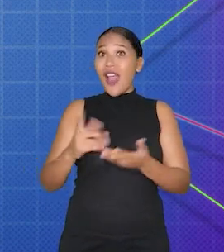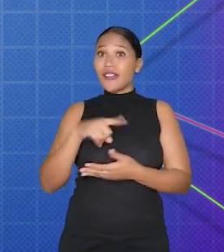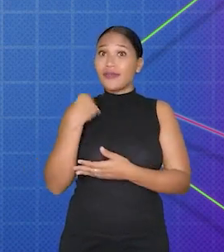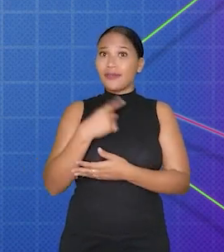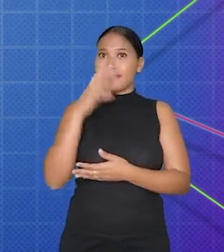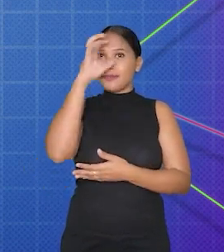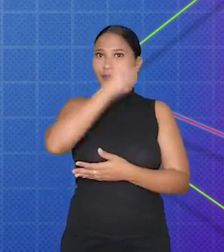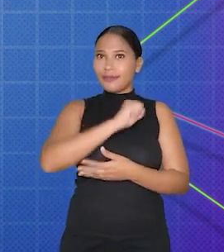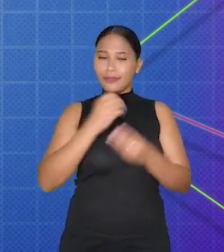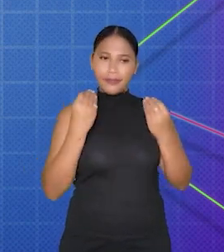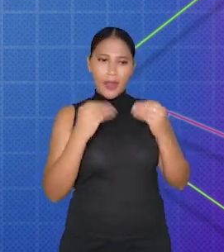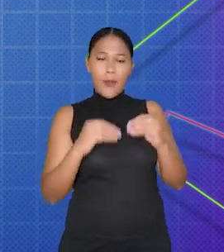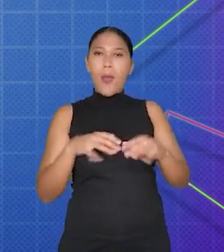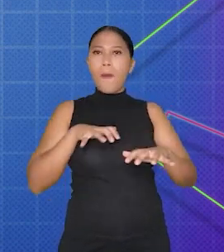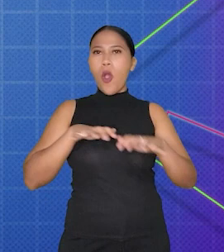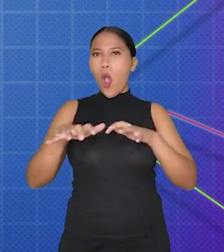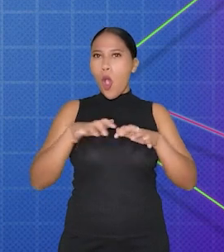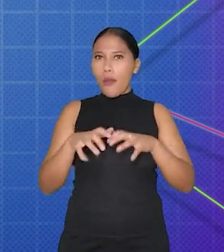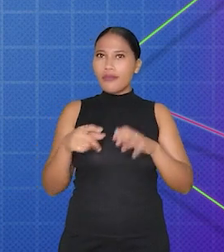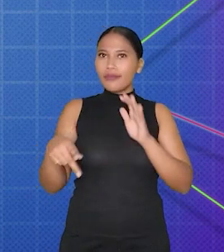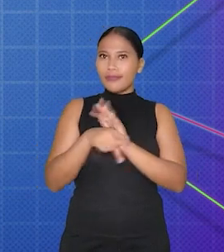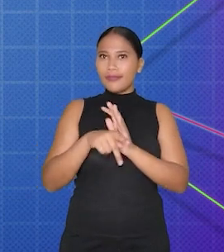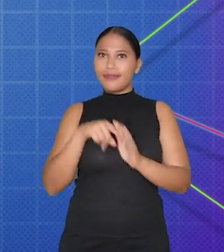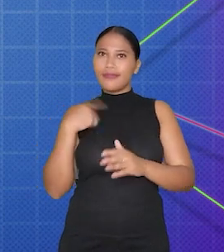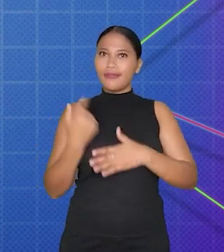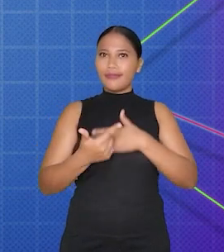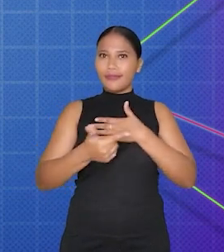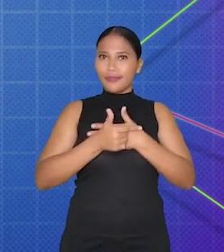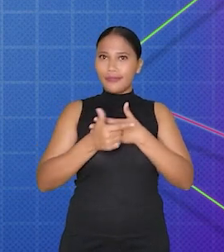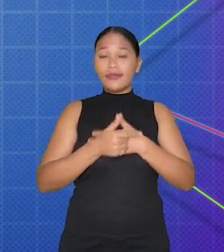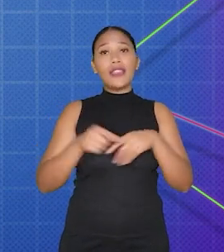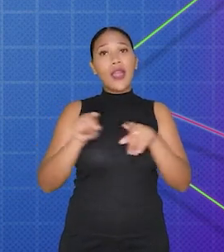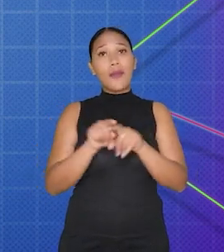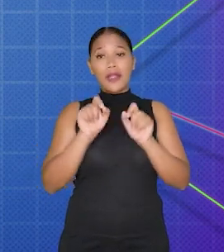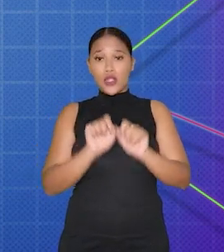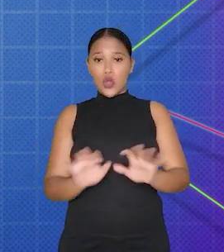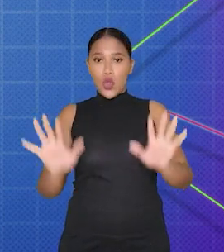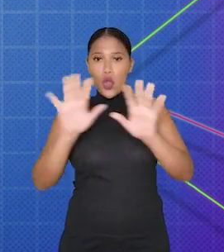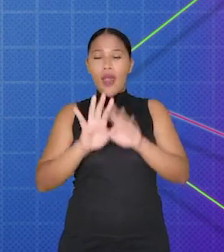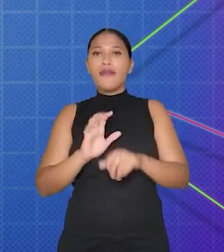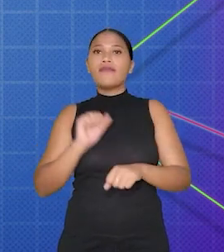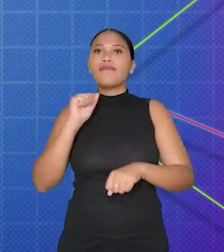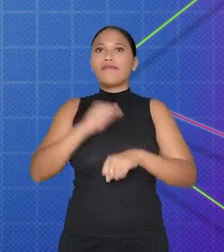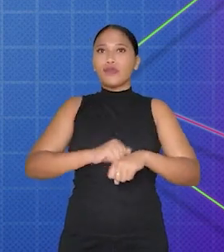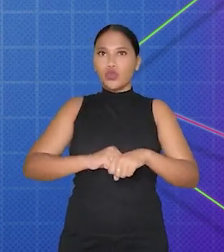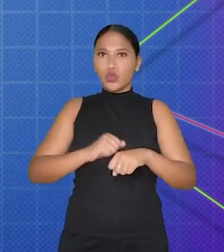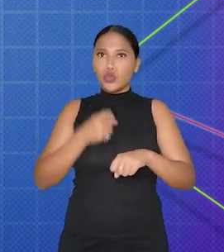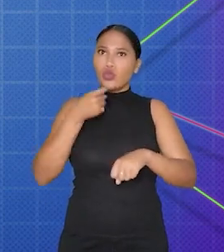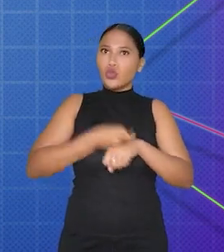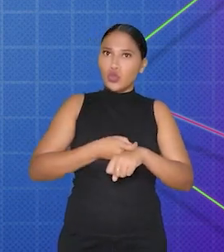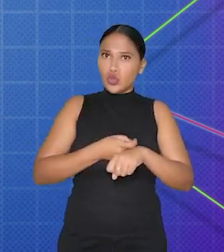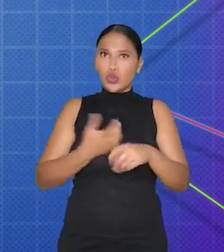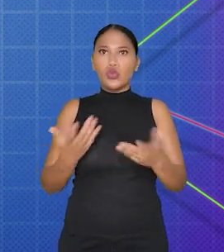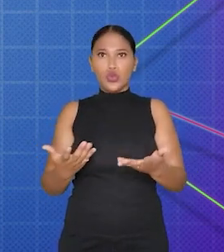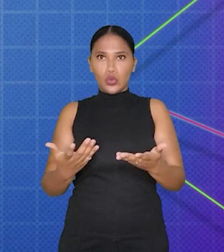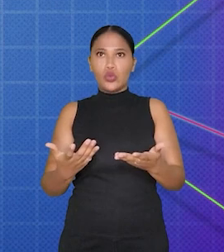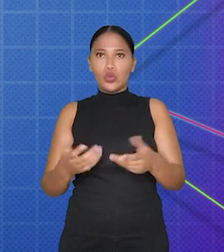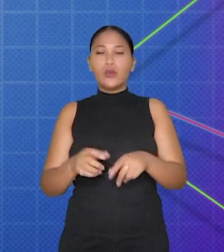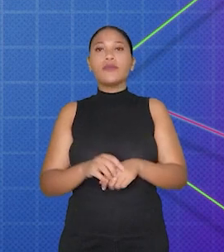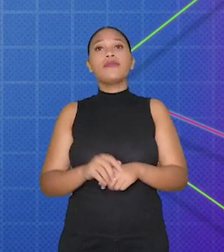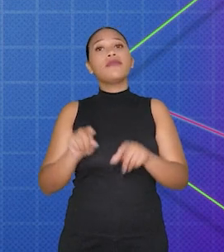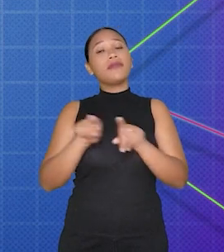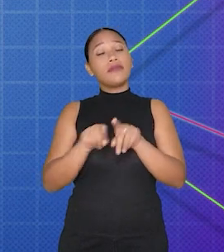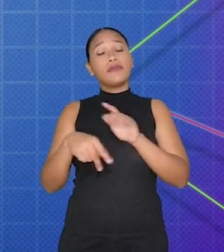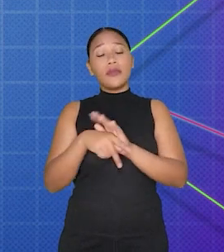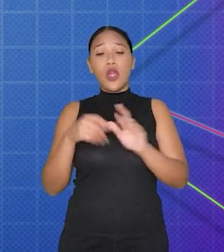Agora nós vamos aprender a adicionar movimentação ao nosso personagem e a tornar o cenário algo sólido. Para adicionar o comportamento